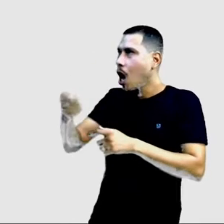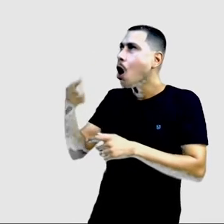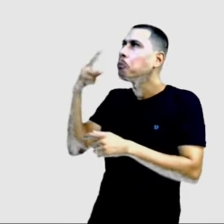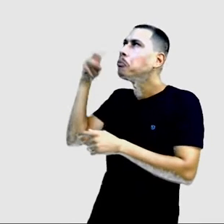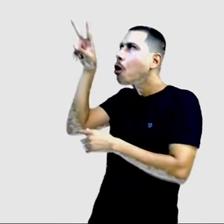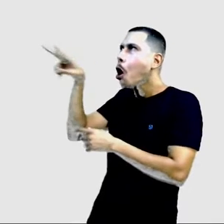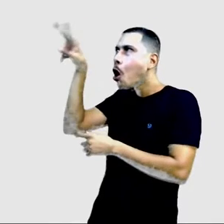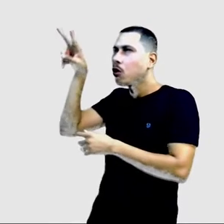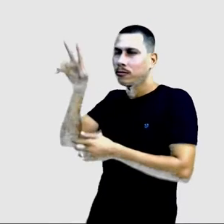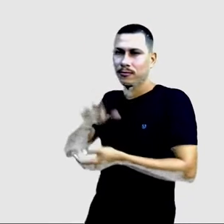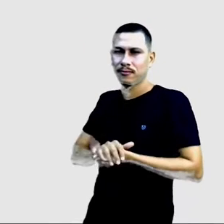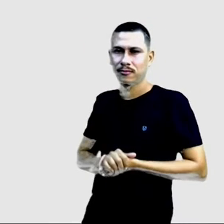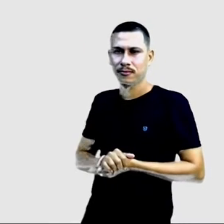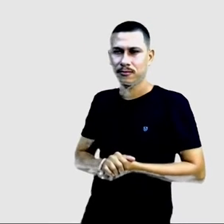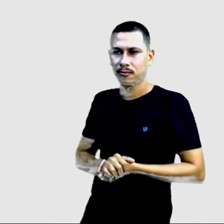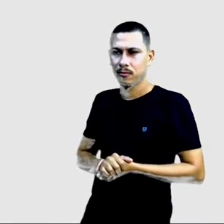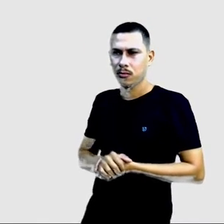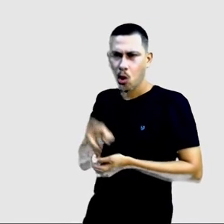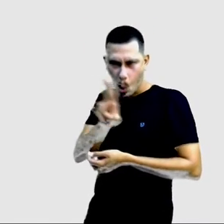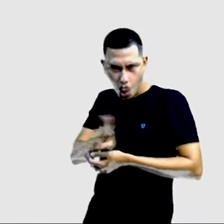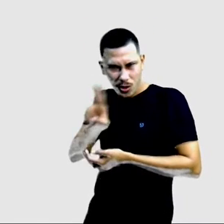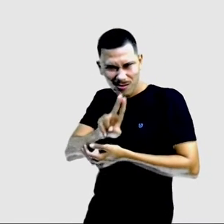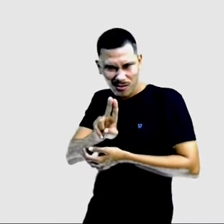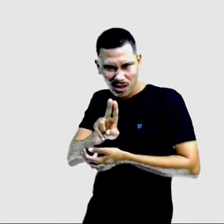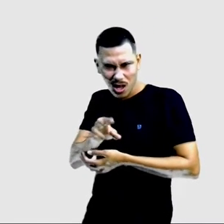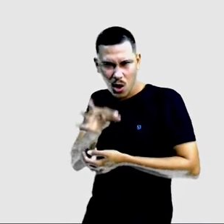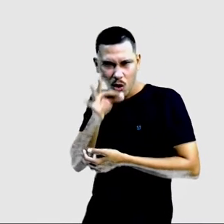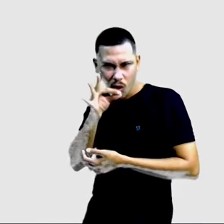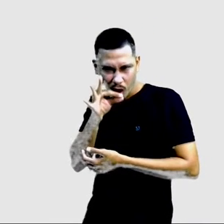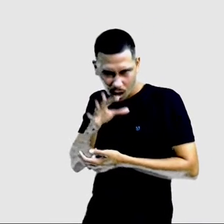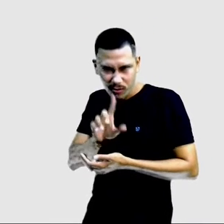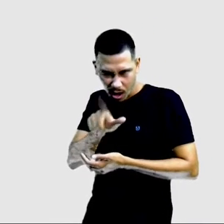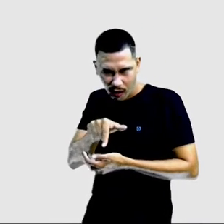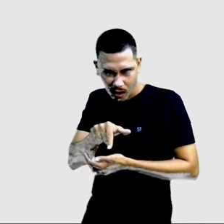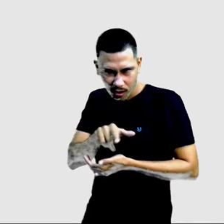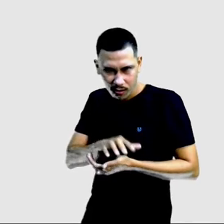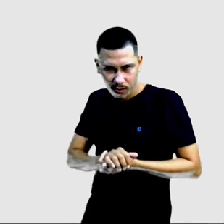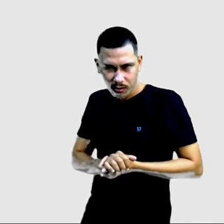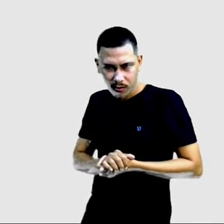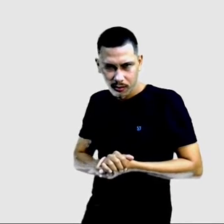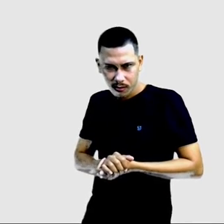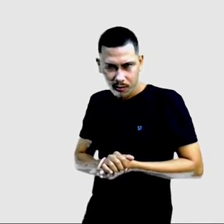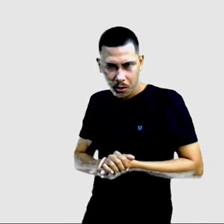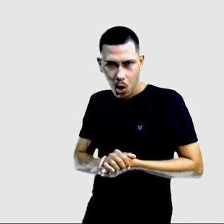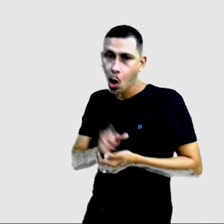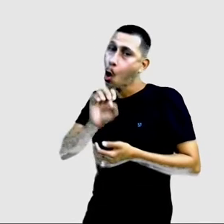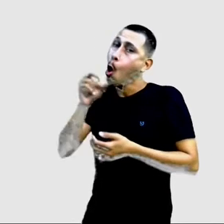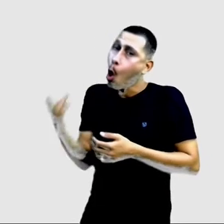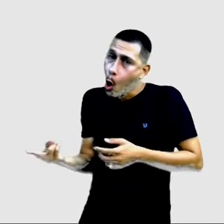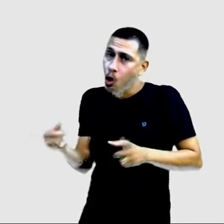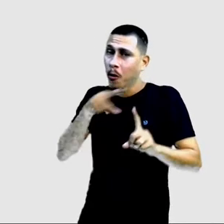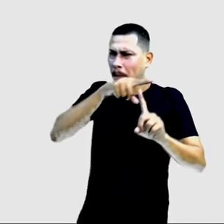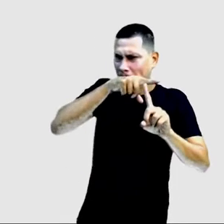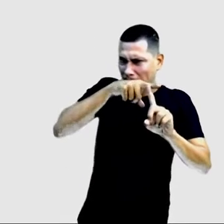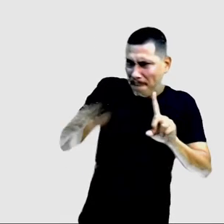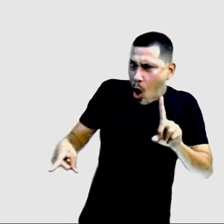É, use cigarro, fume cigarro, proibido fumar.